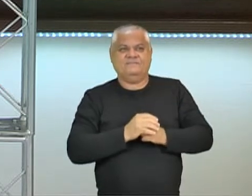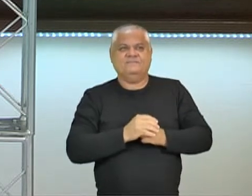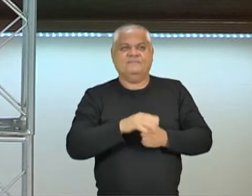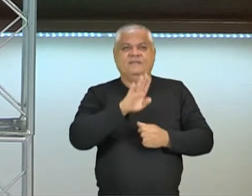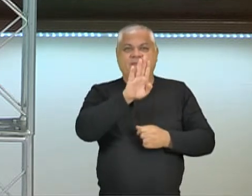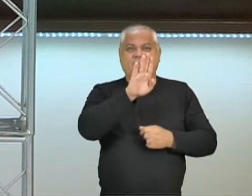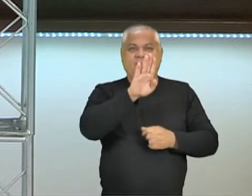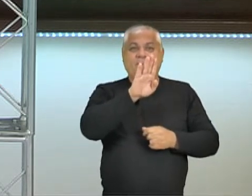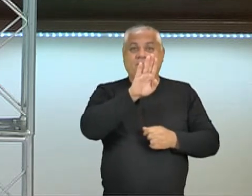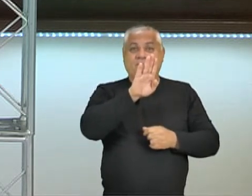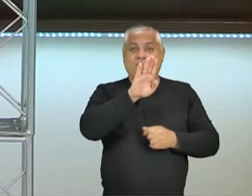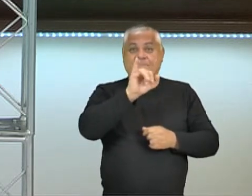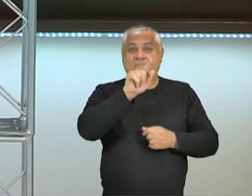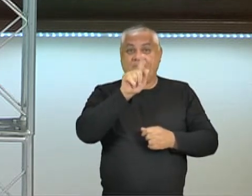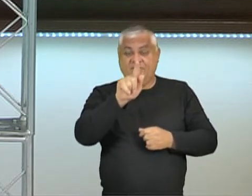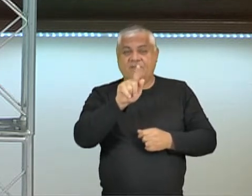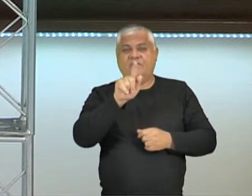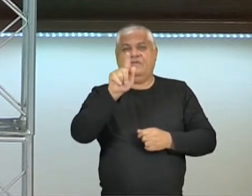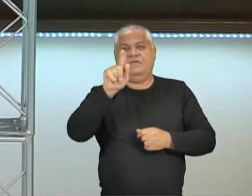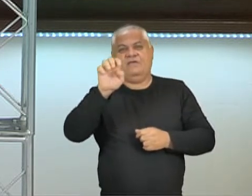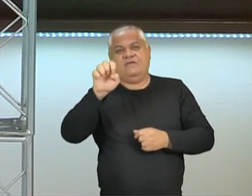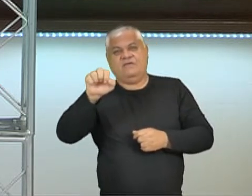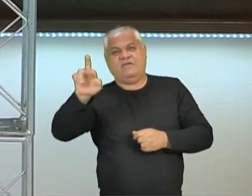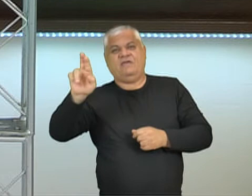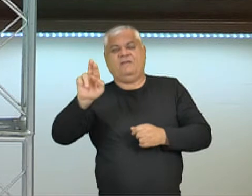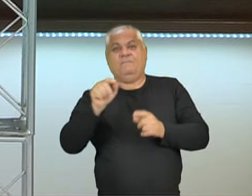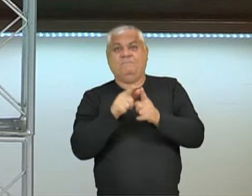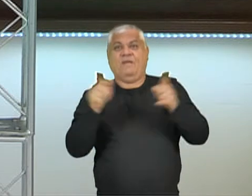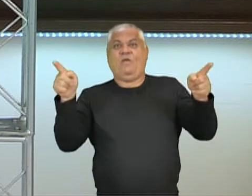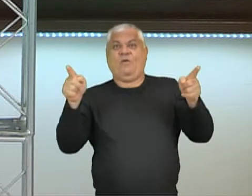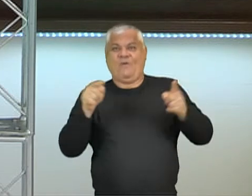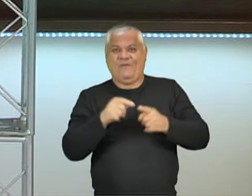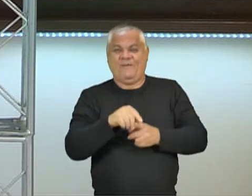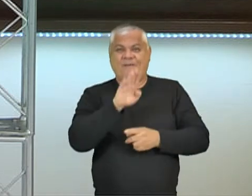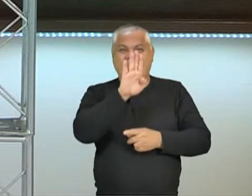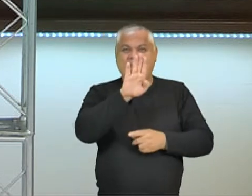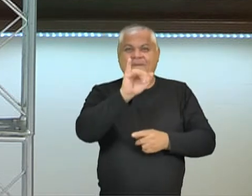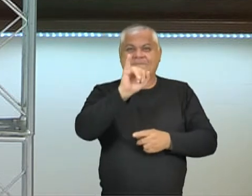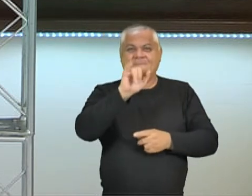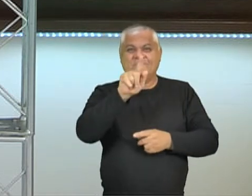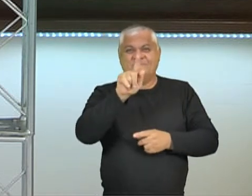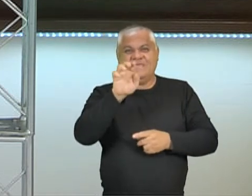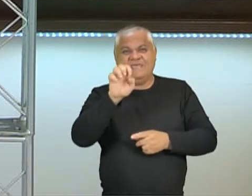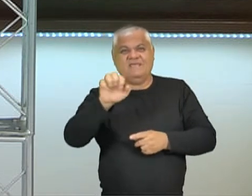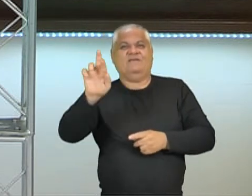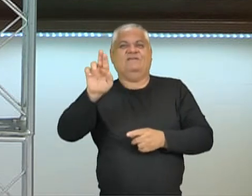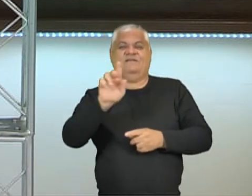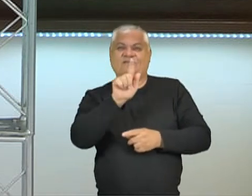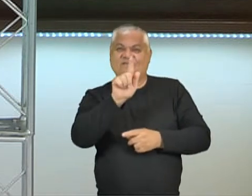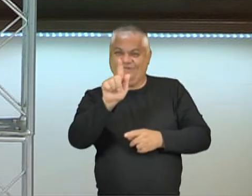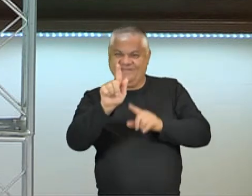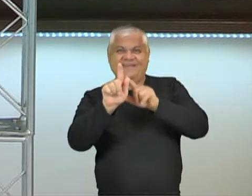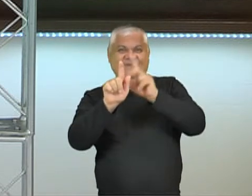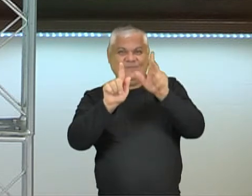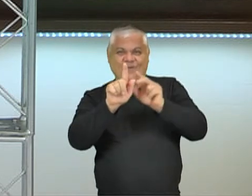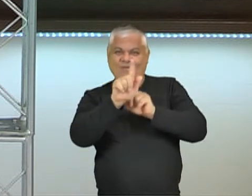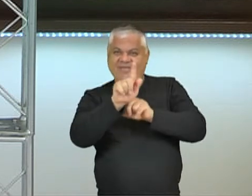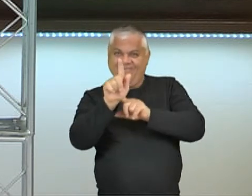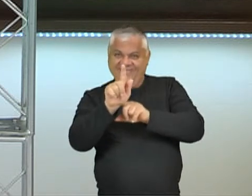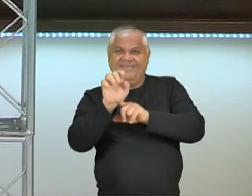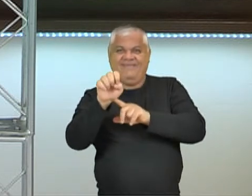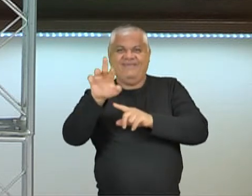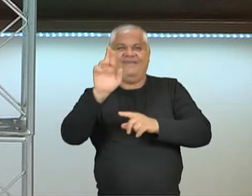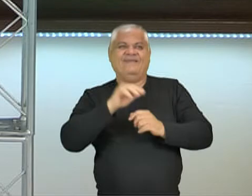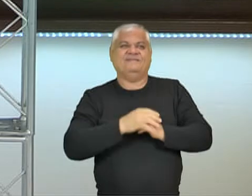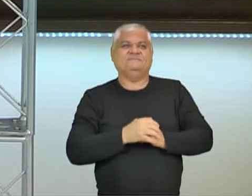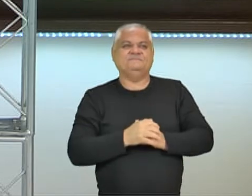big vai ser grande, bigger vai ser maior, não existe mais grande, né? My plate is bigger than yours, meu prato é maior do que o